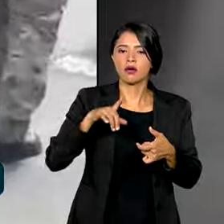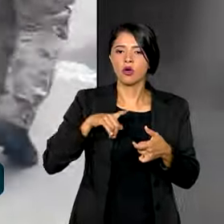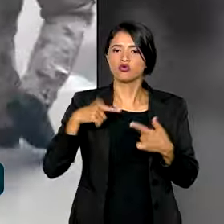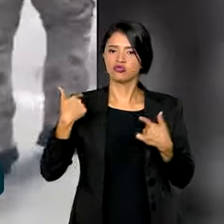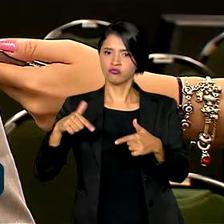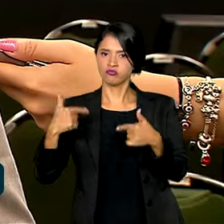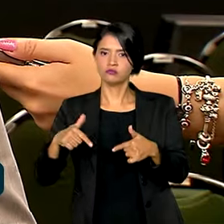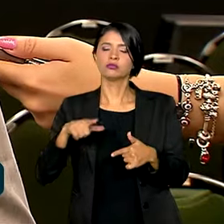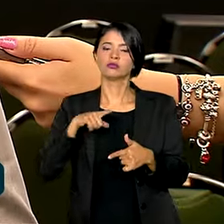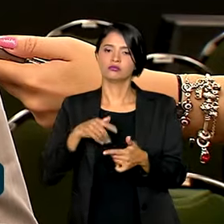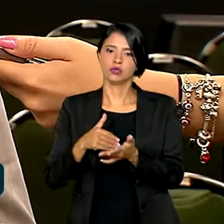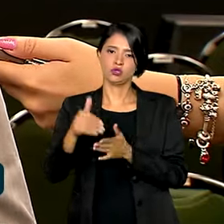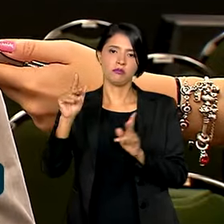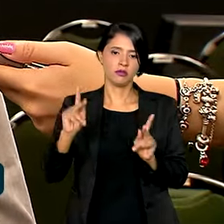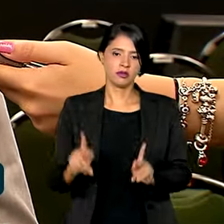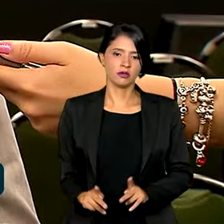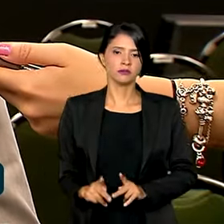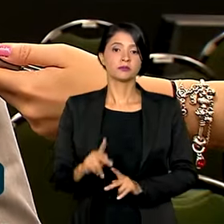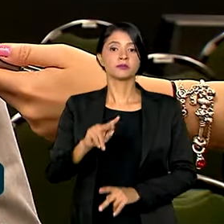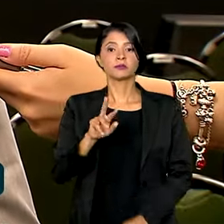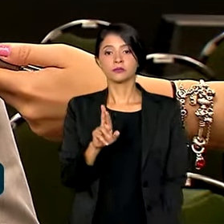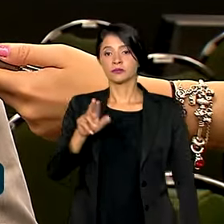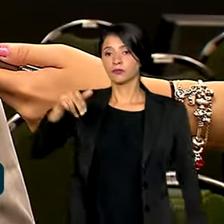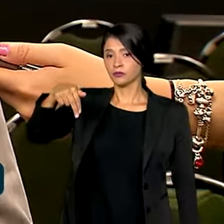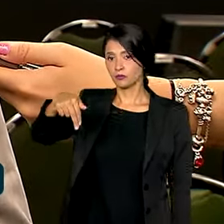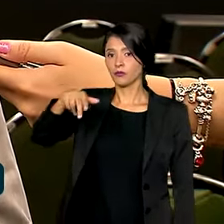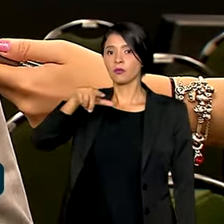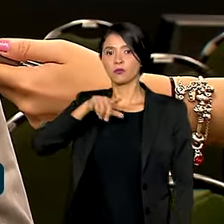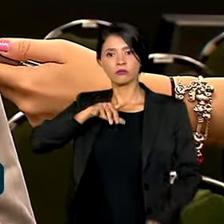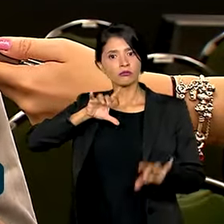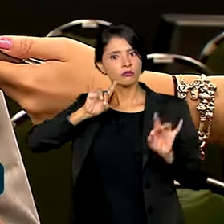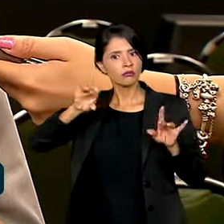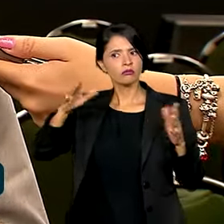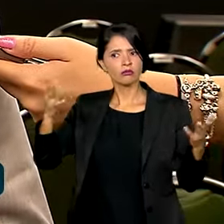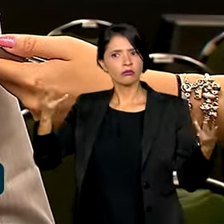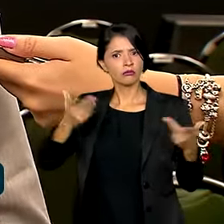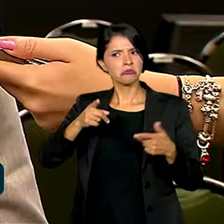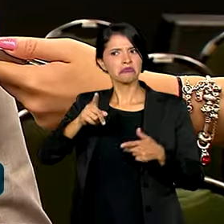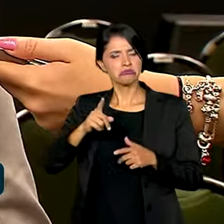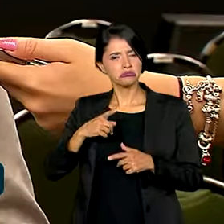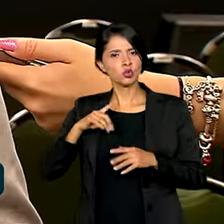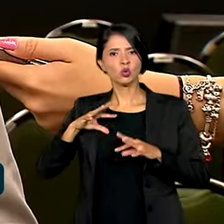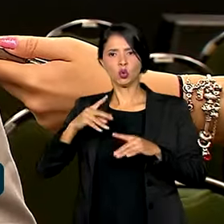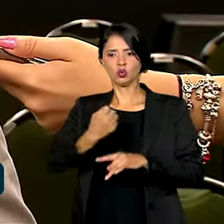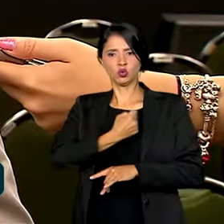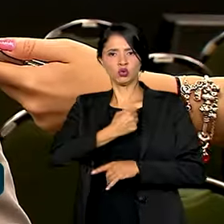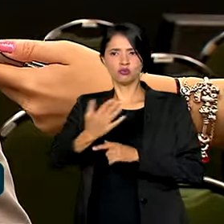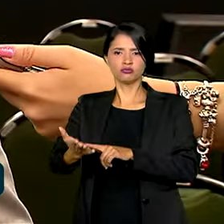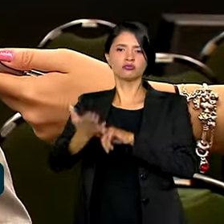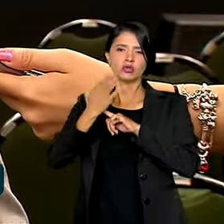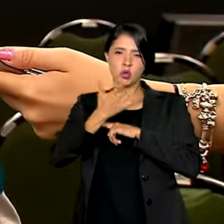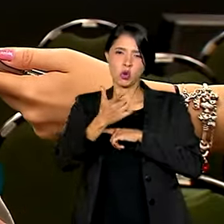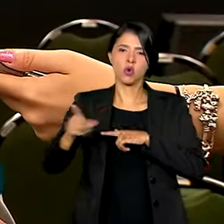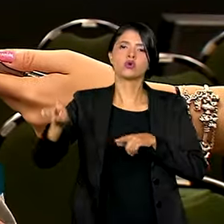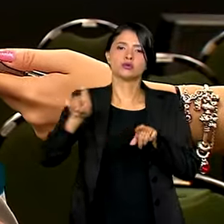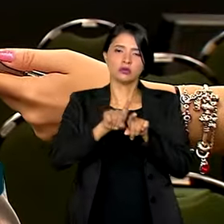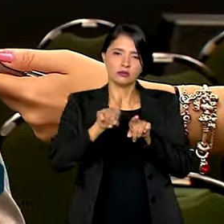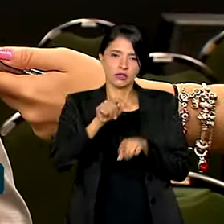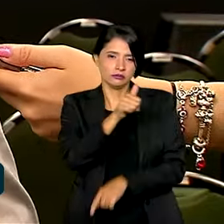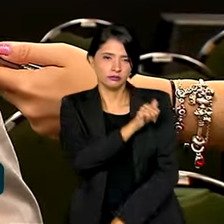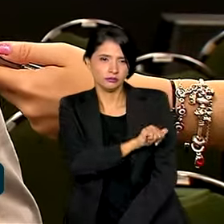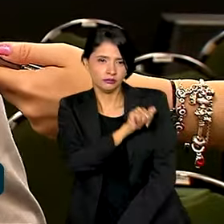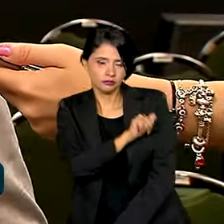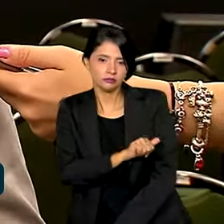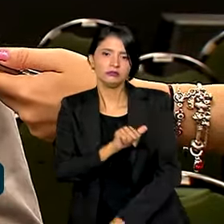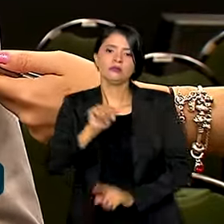foi feita. O estado do Rio Grande do Norte teve destaques expressivos em todos os indicadores. Mas outros estados também, o Rio de Janeiro,